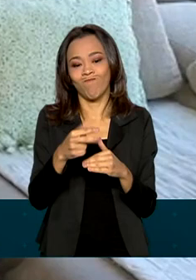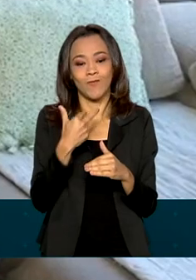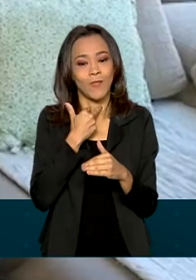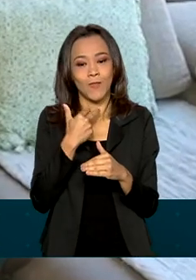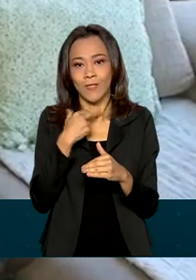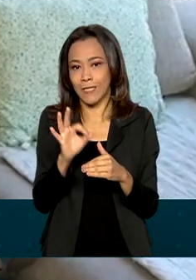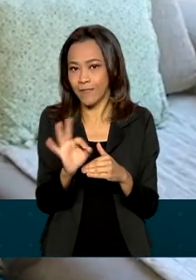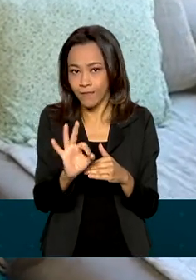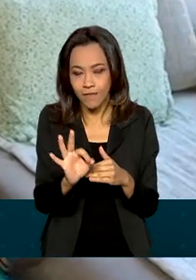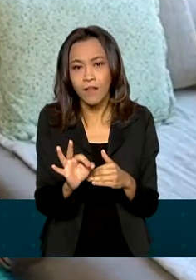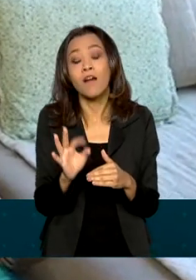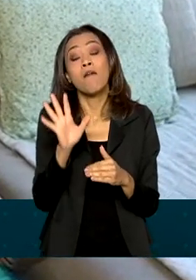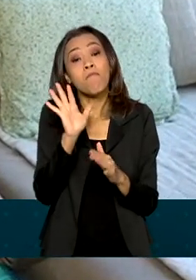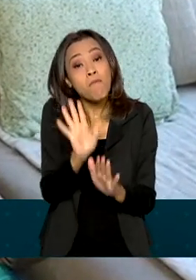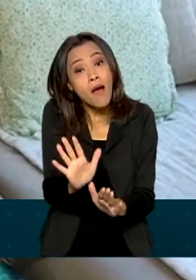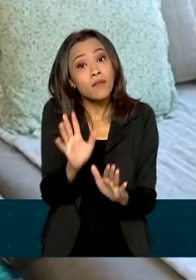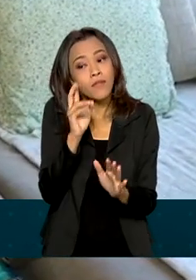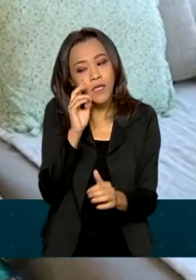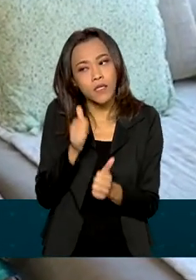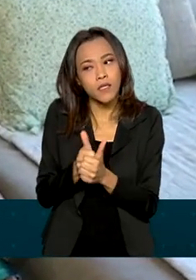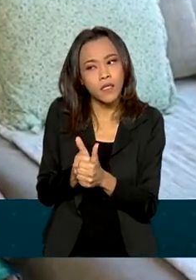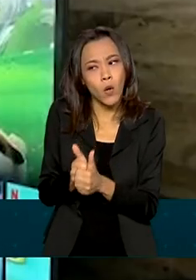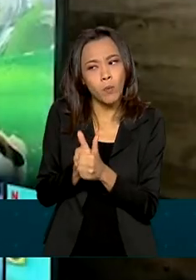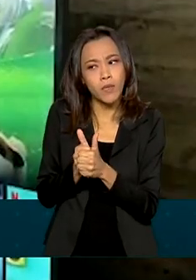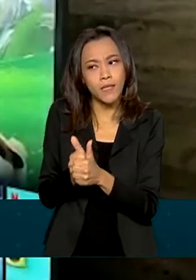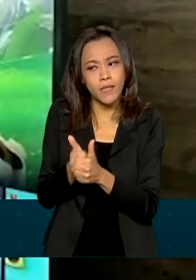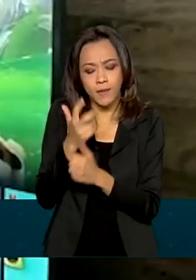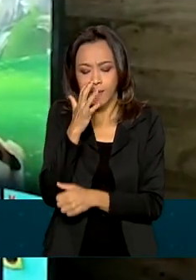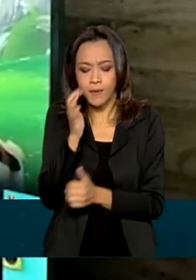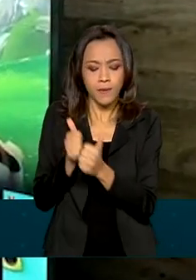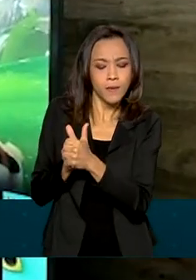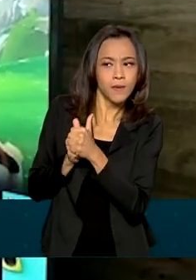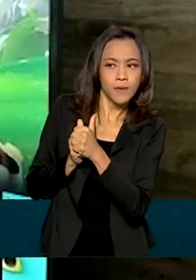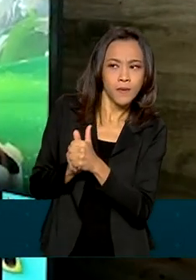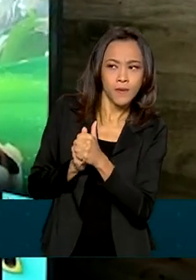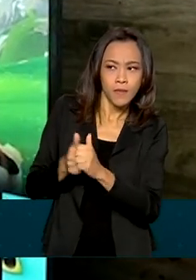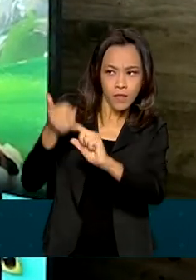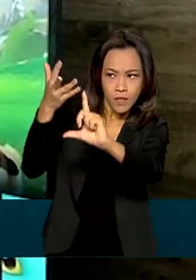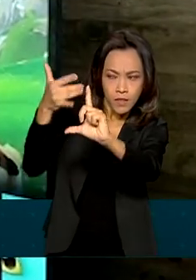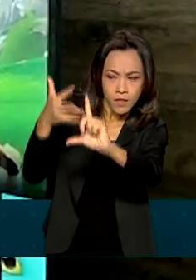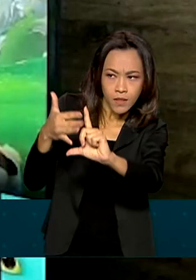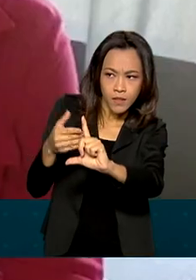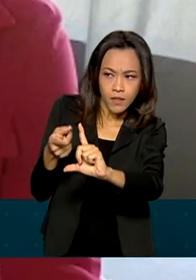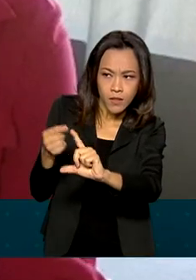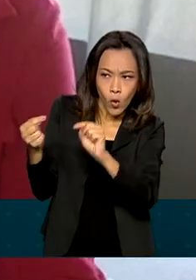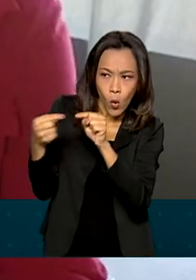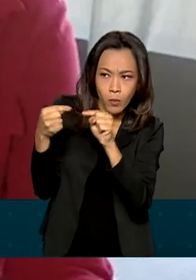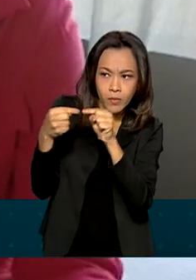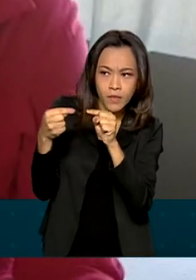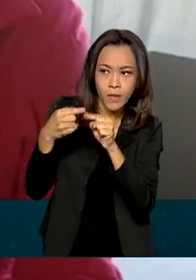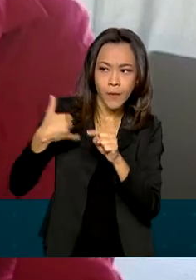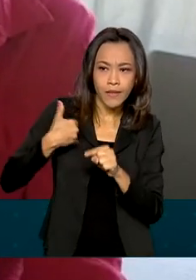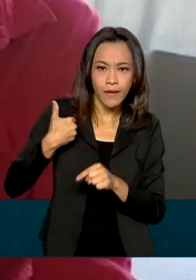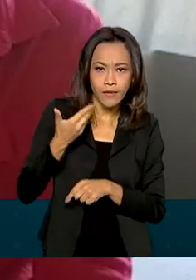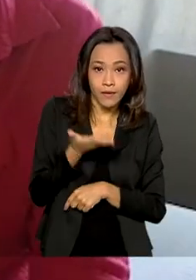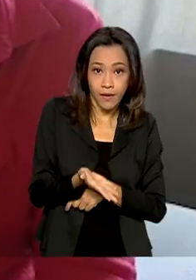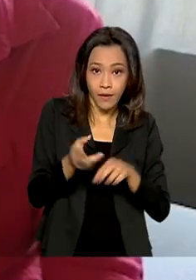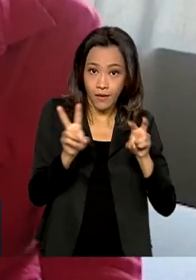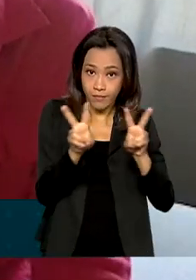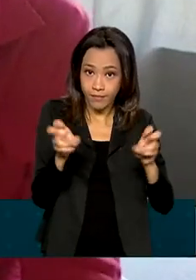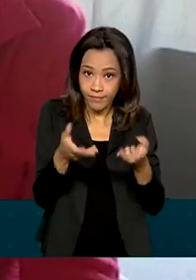assistir, mas fica por perto e acompanha para saber se o conteúdo é adequado. Aqui em casa a gente